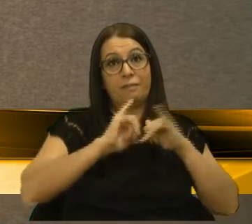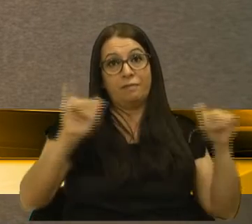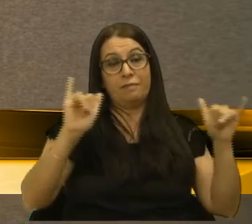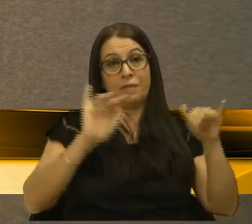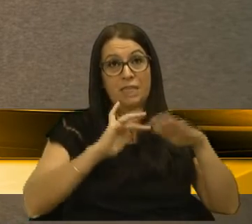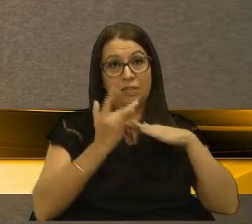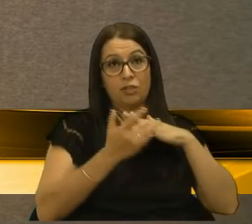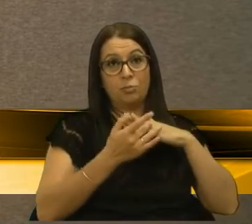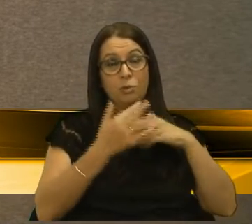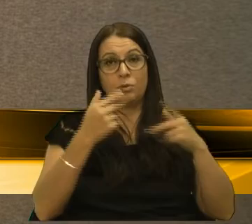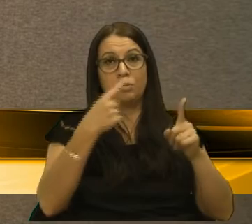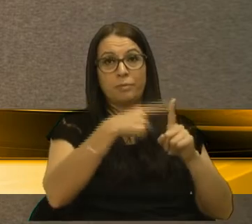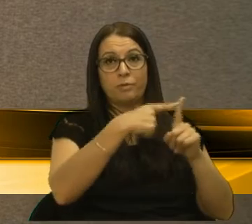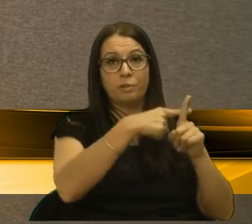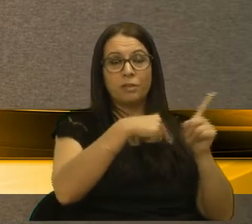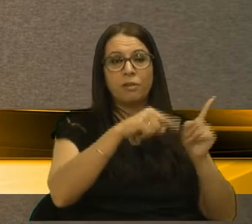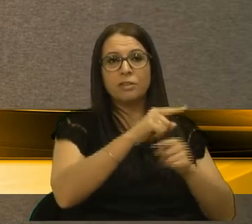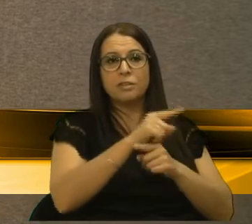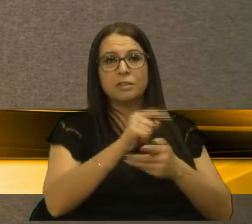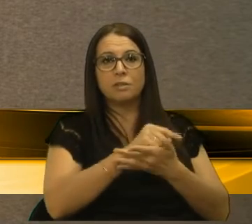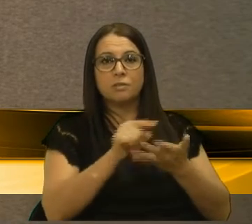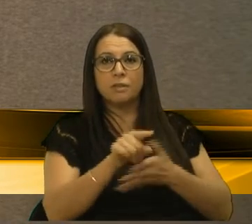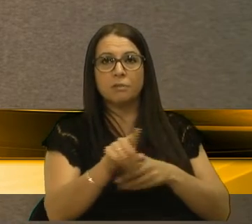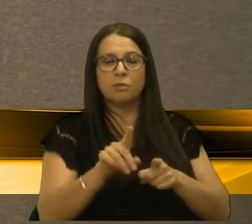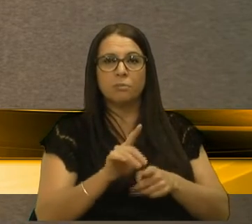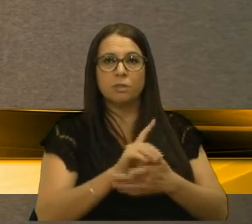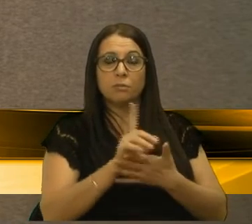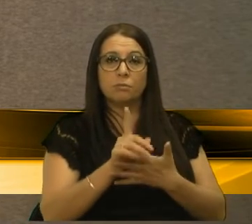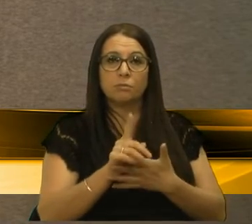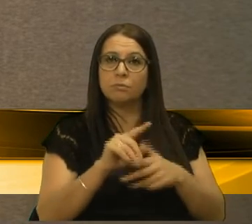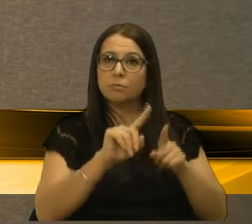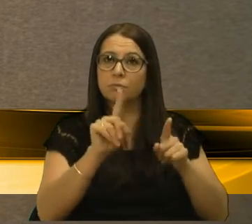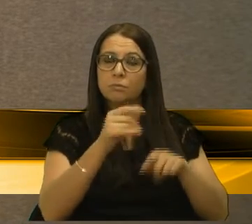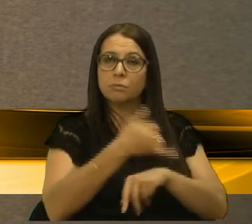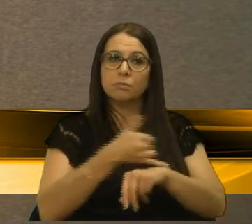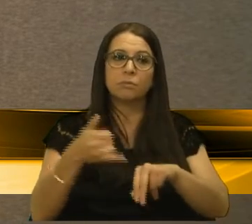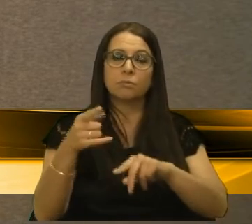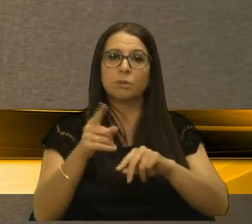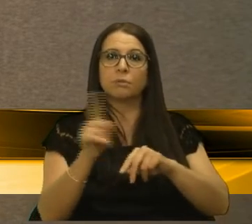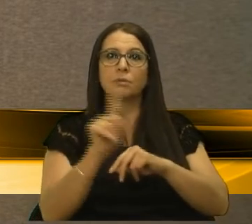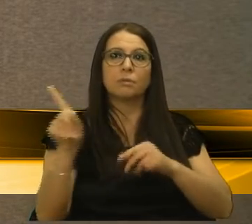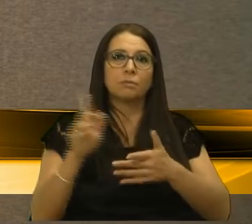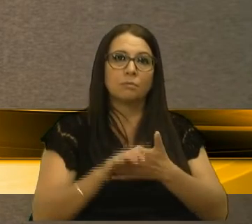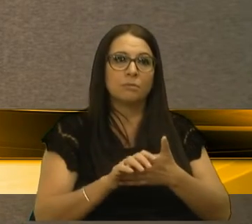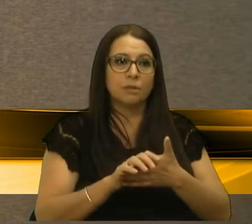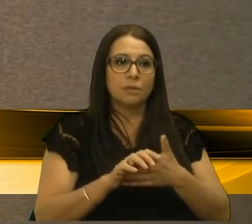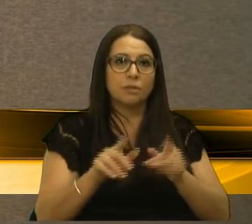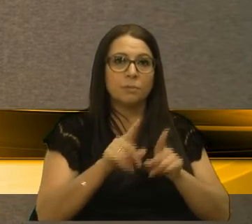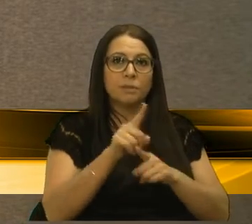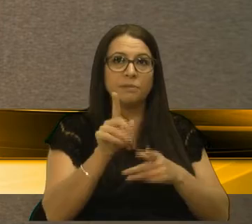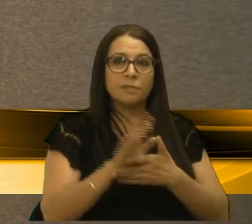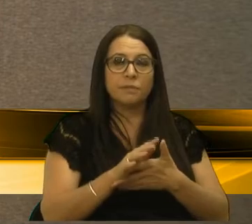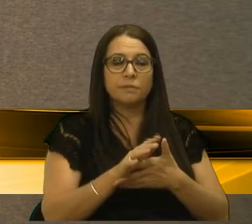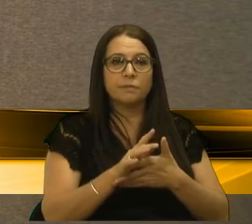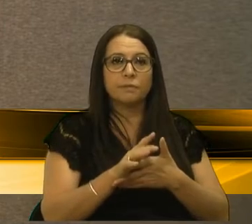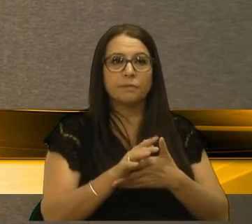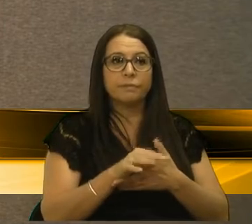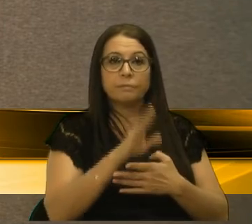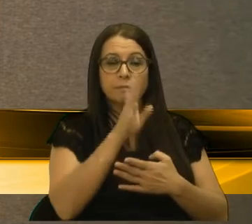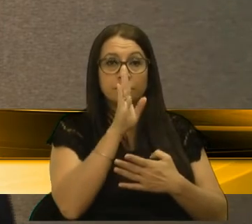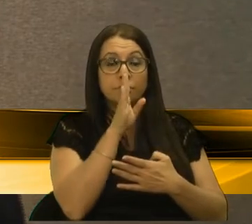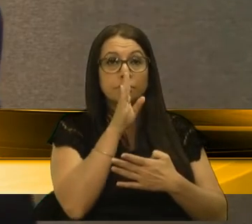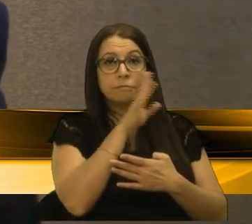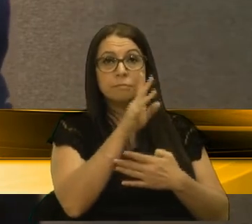dê algo positivo, e a gente não pode deixar passar no silêncio,